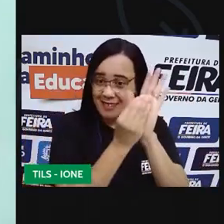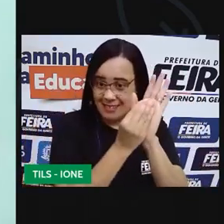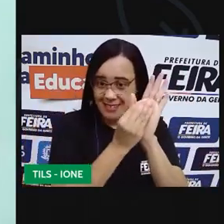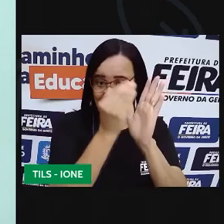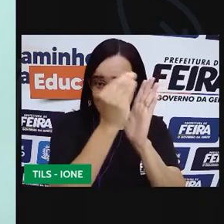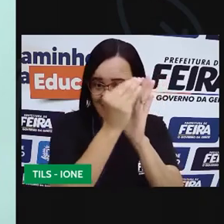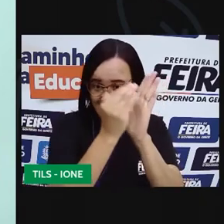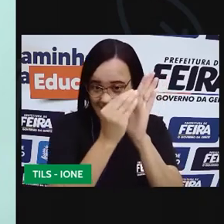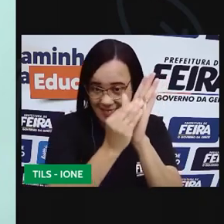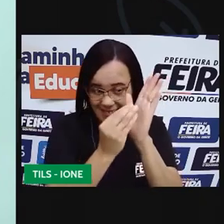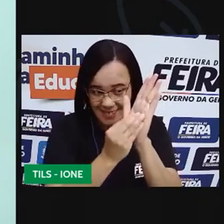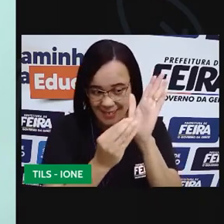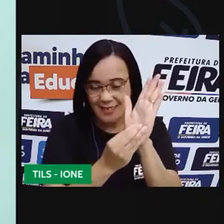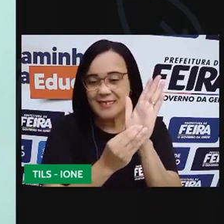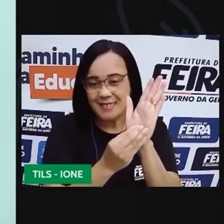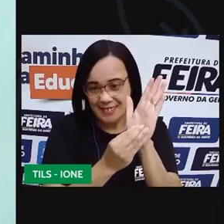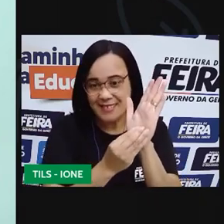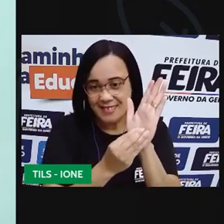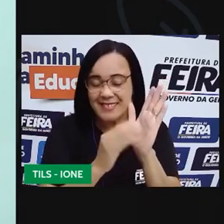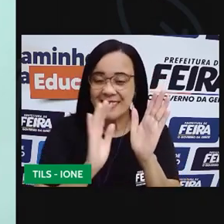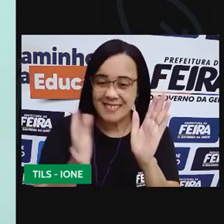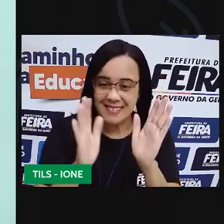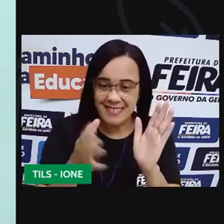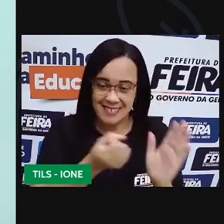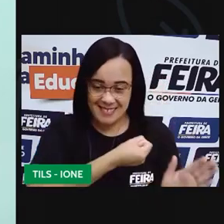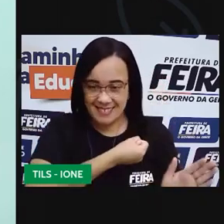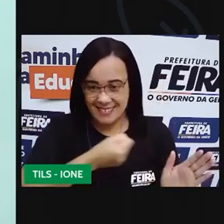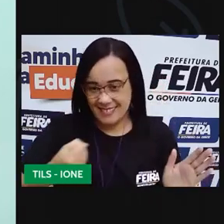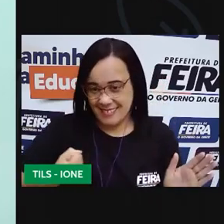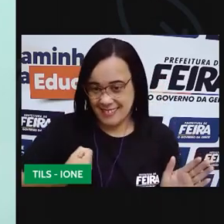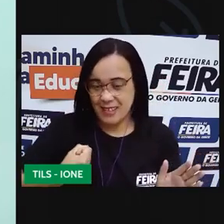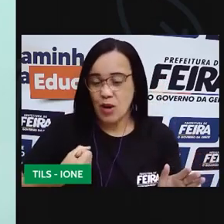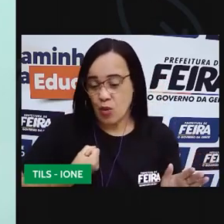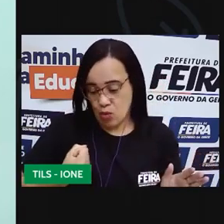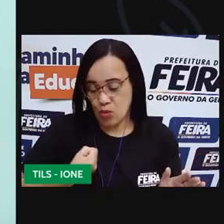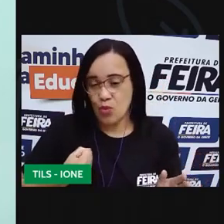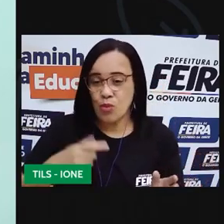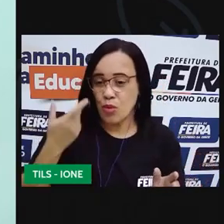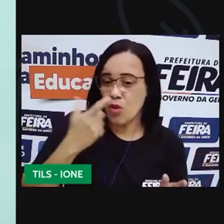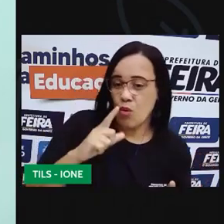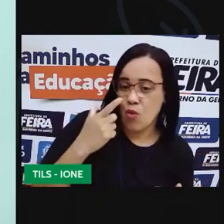com os números dos peixes que você conseguir pescar